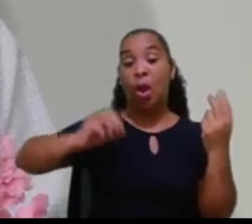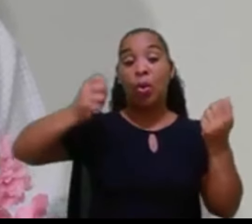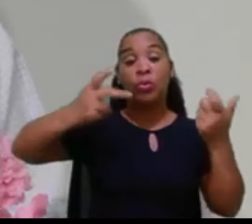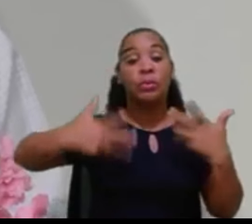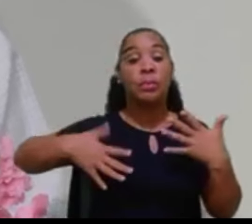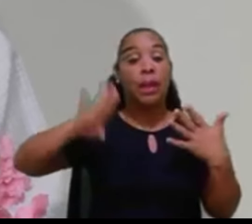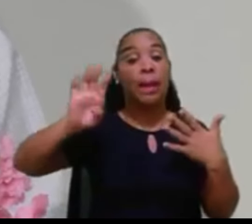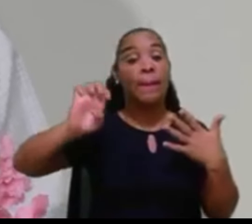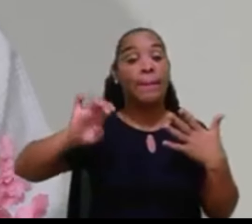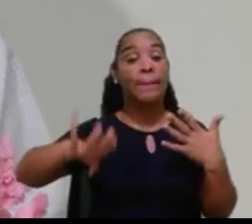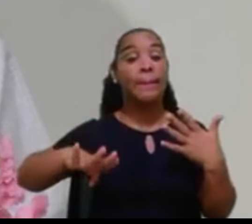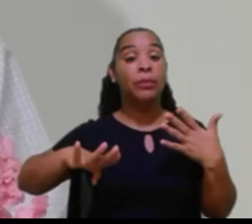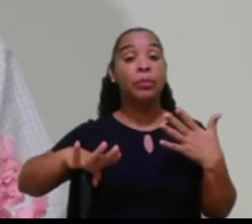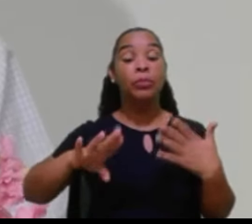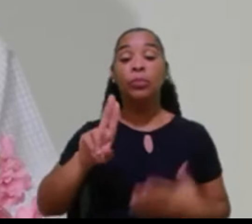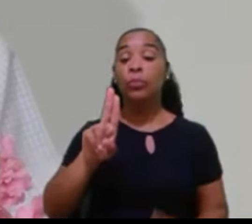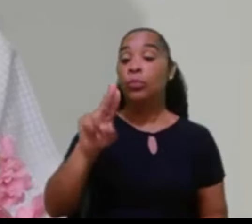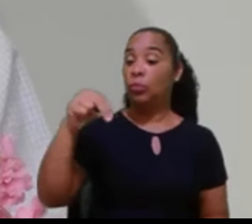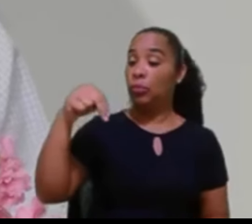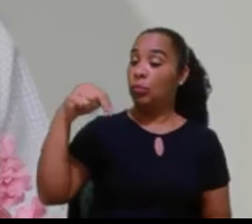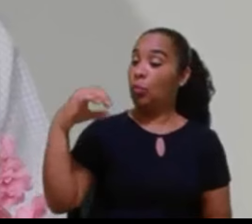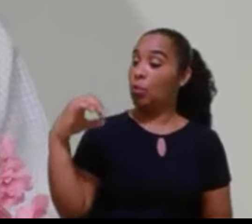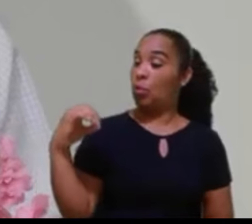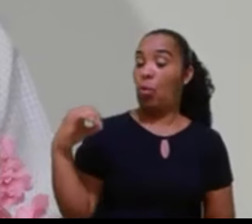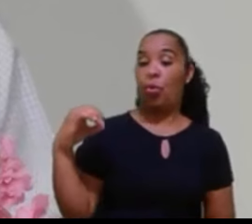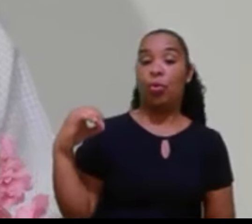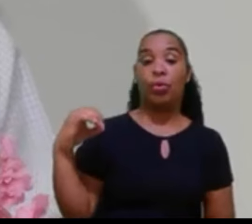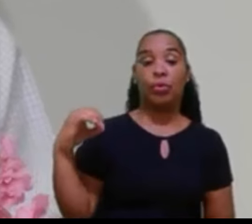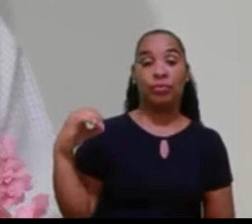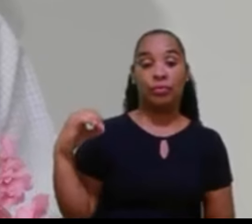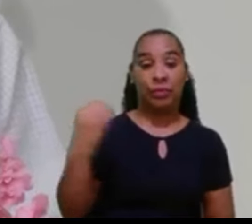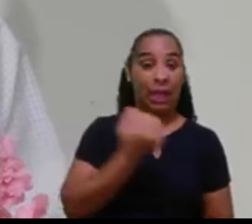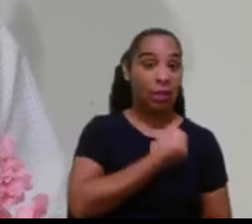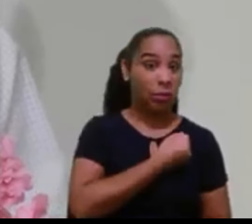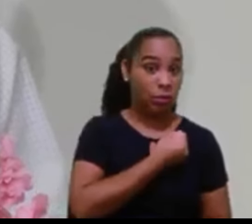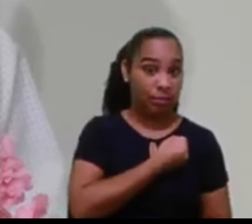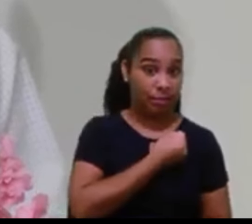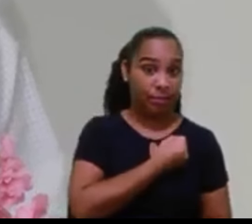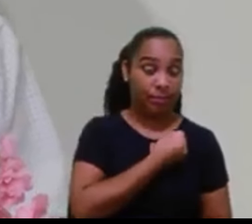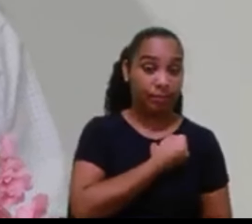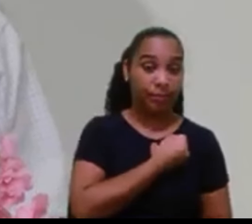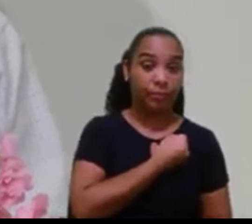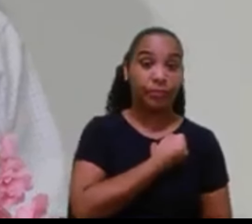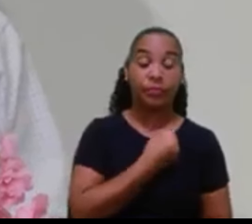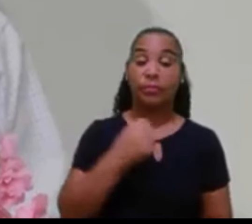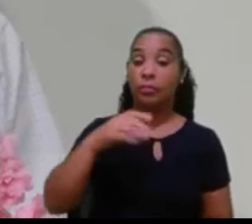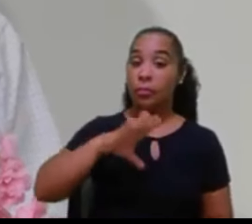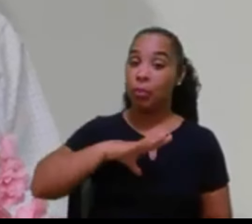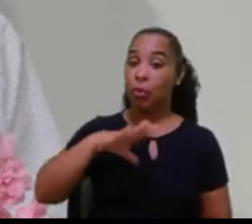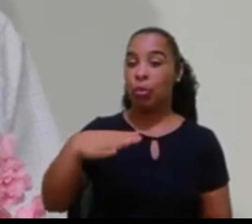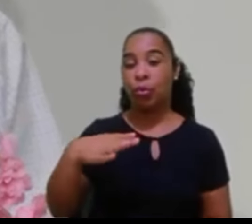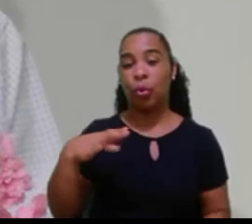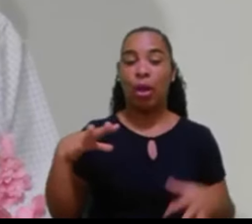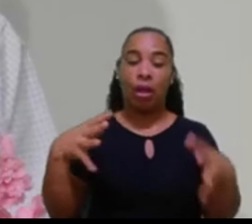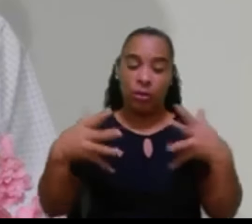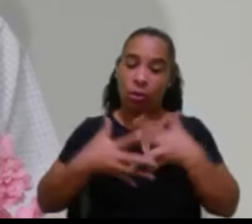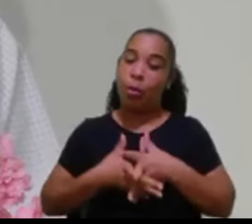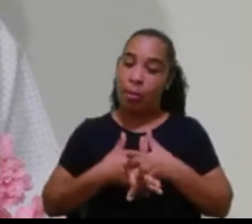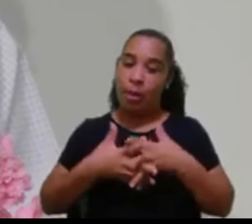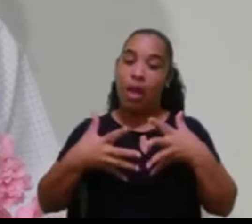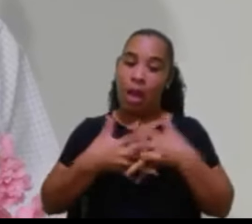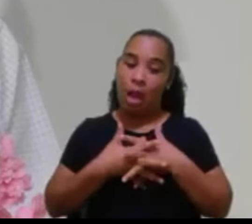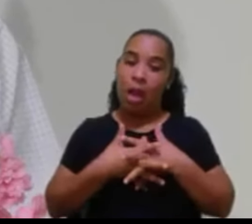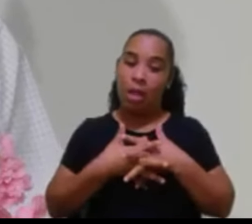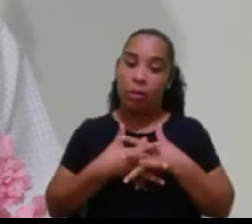em espanhol, uno, dos, tres, é numeral. Em português, fica um pouco complicado, porque